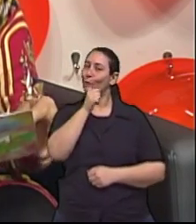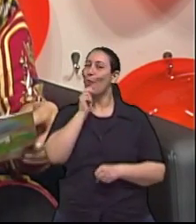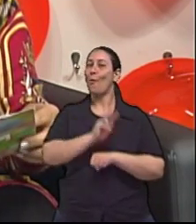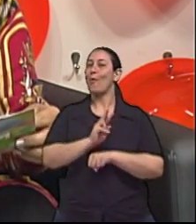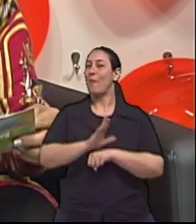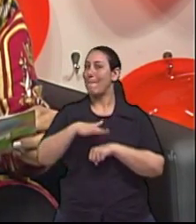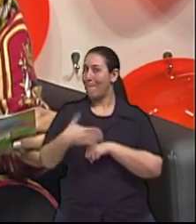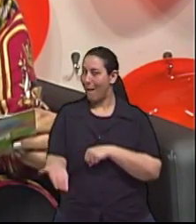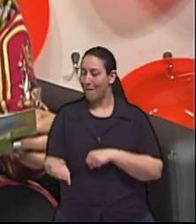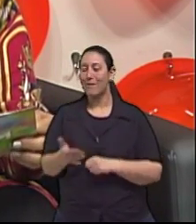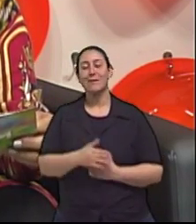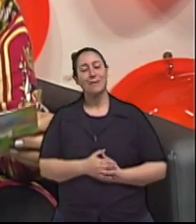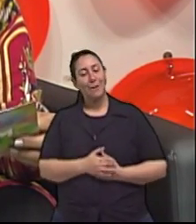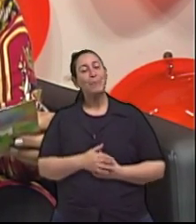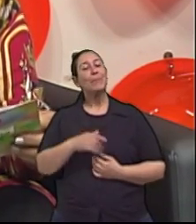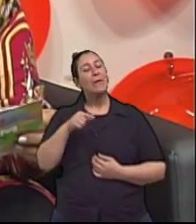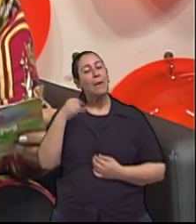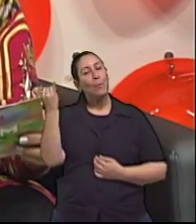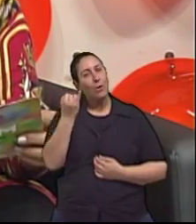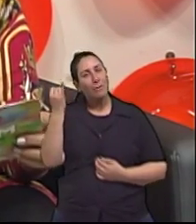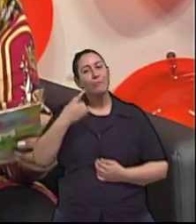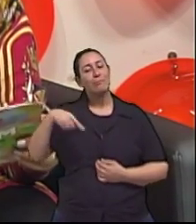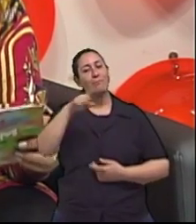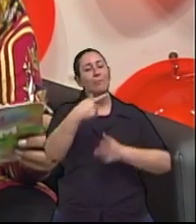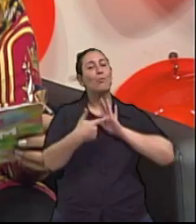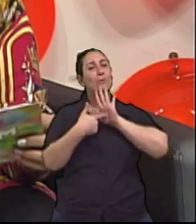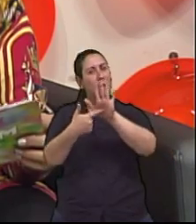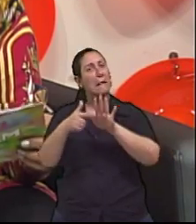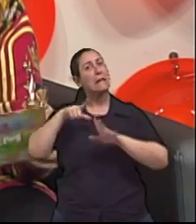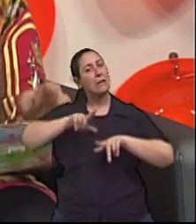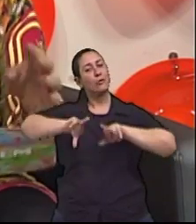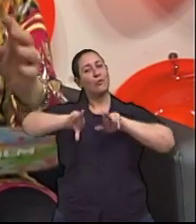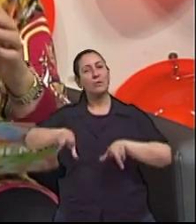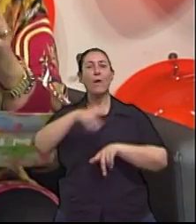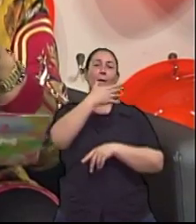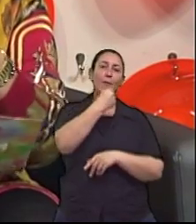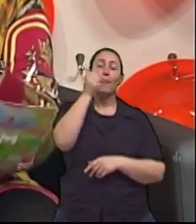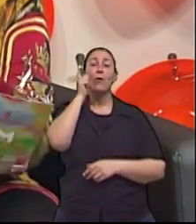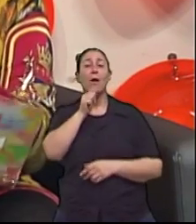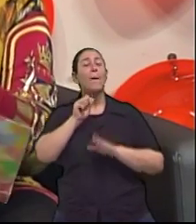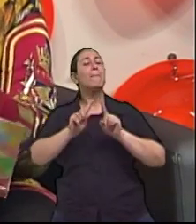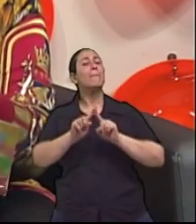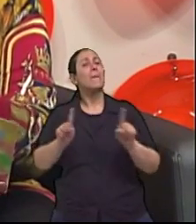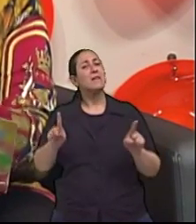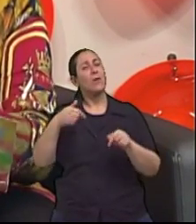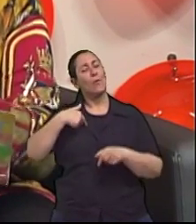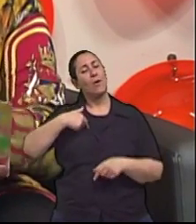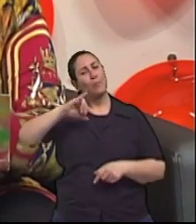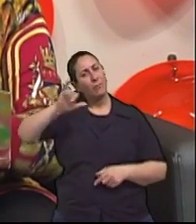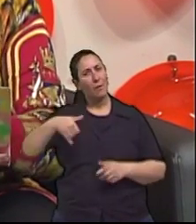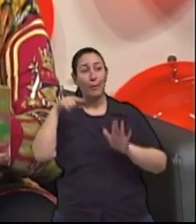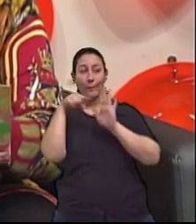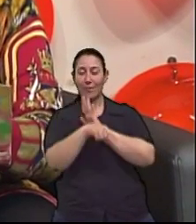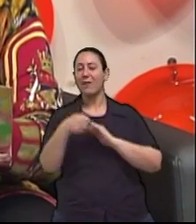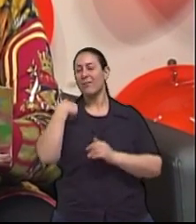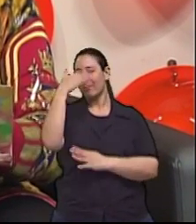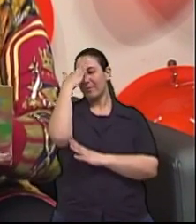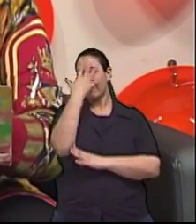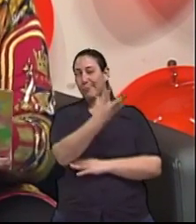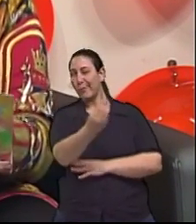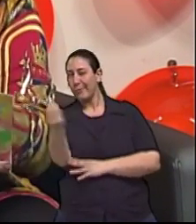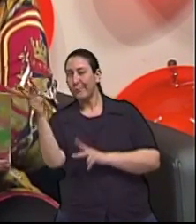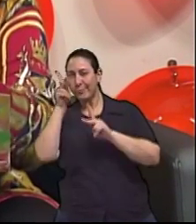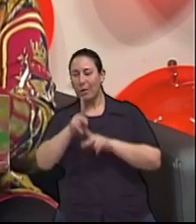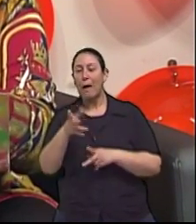Mas é importante a gente trazer aqui que existe essa diferença de gênero. Mas aí eu quero lhe perguntar, que ela também pergunta a chave,